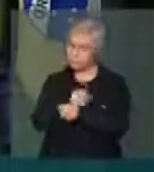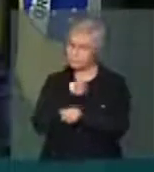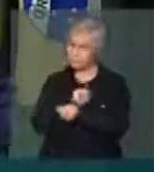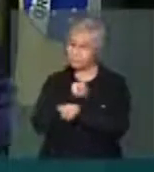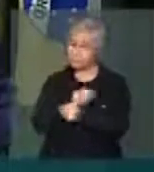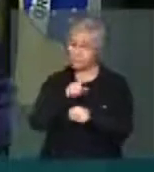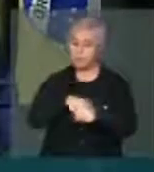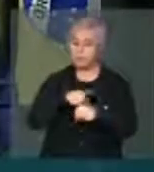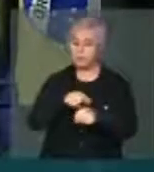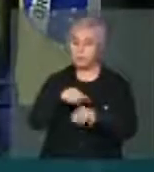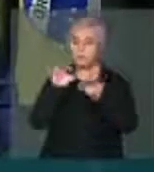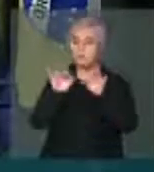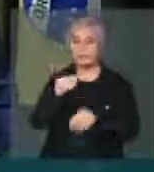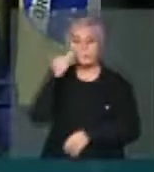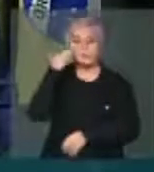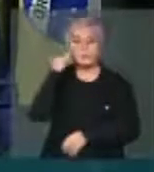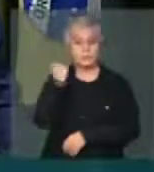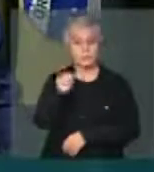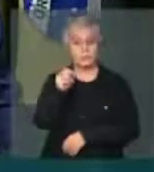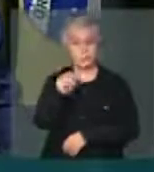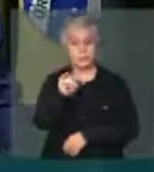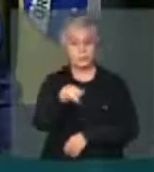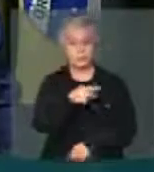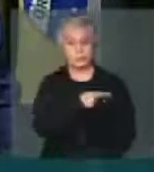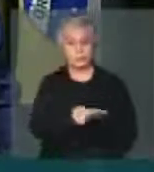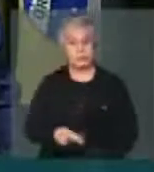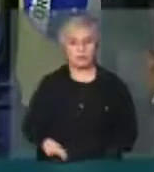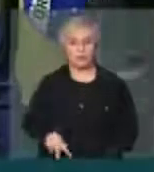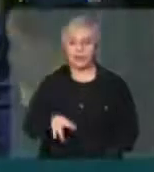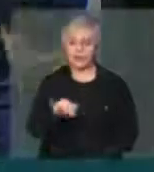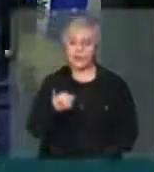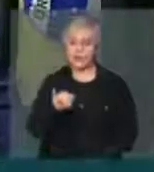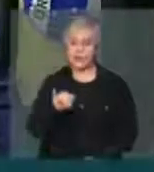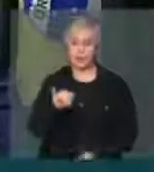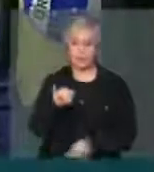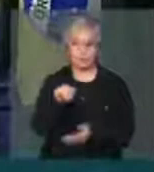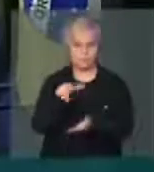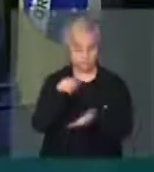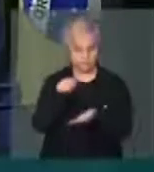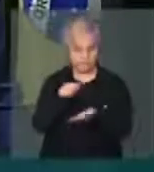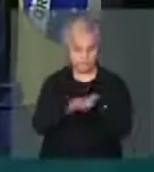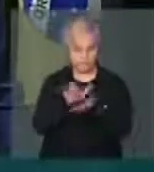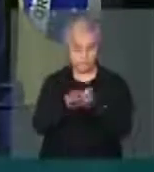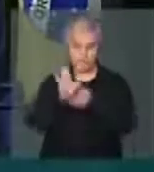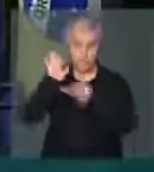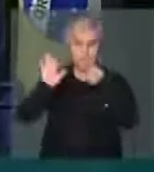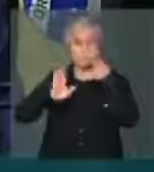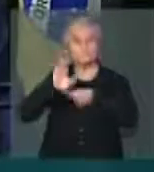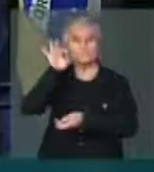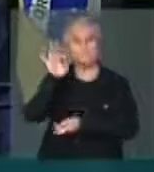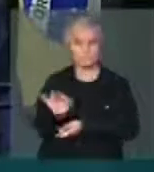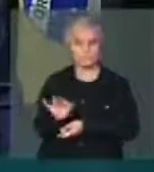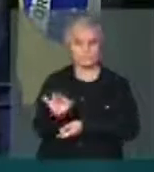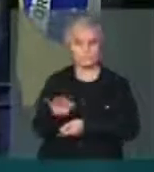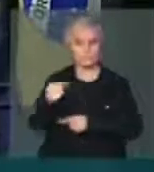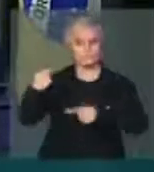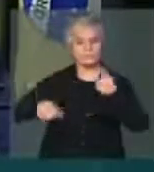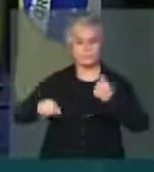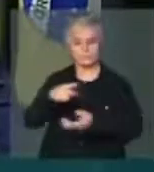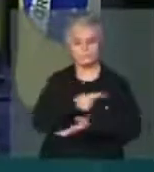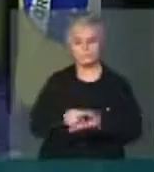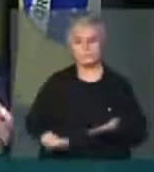esse momento de saber se a Presidente vai confirmar o que ela prometeu em debate